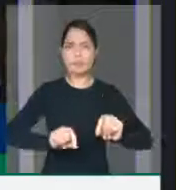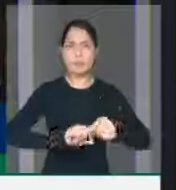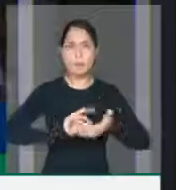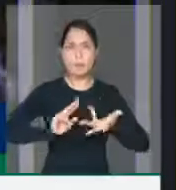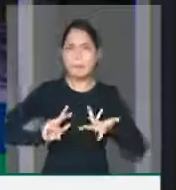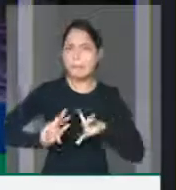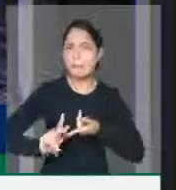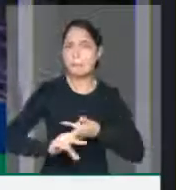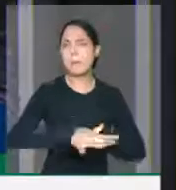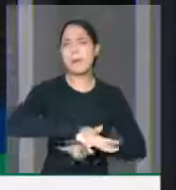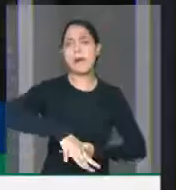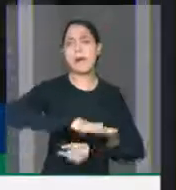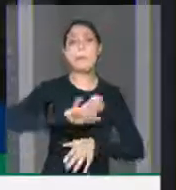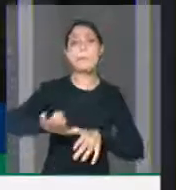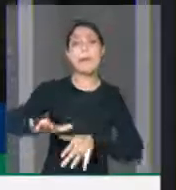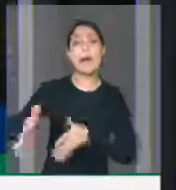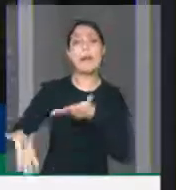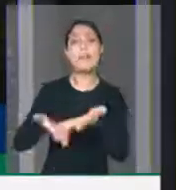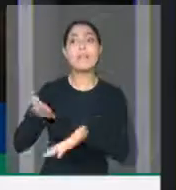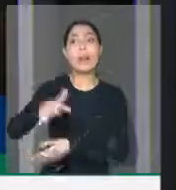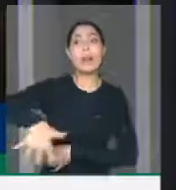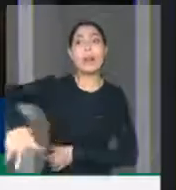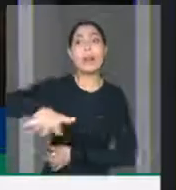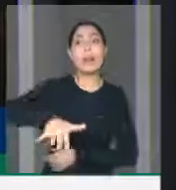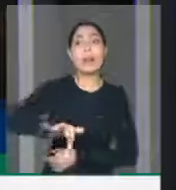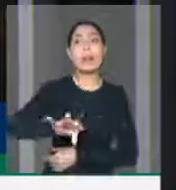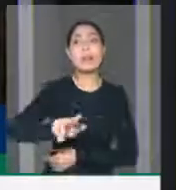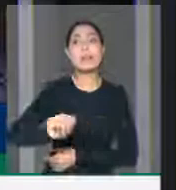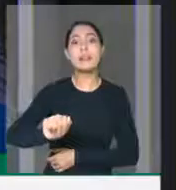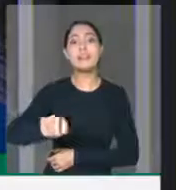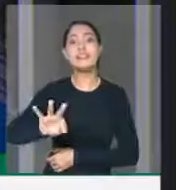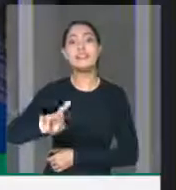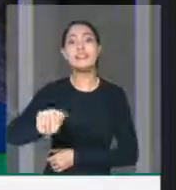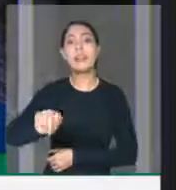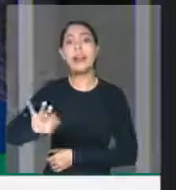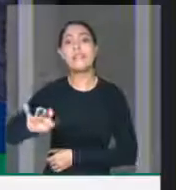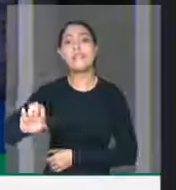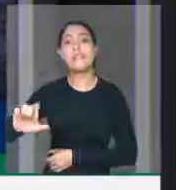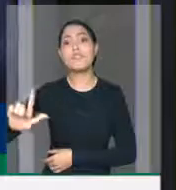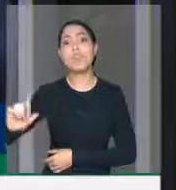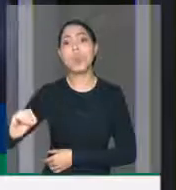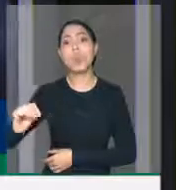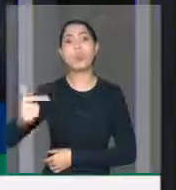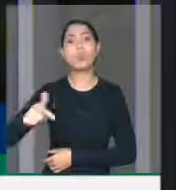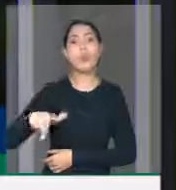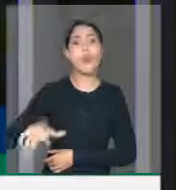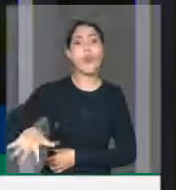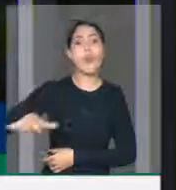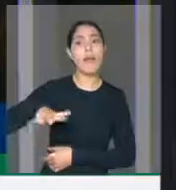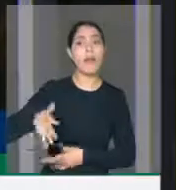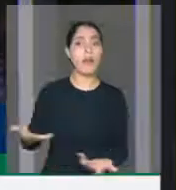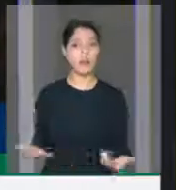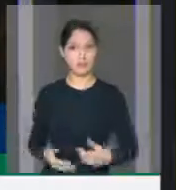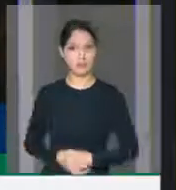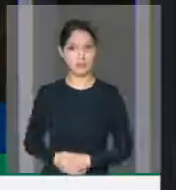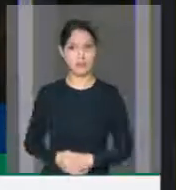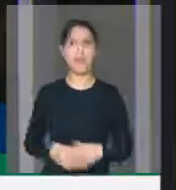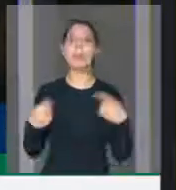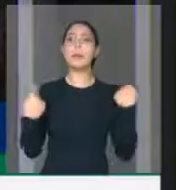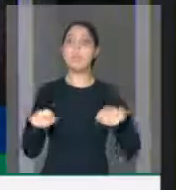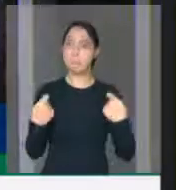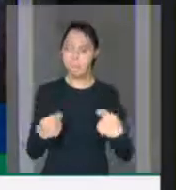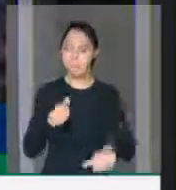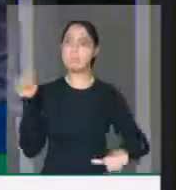há residência em medicina de tráfego. Qual é a motivação para isso? Nós precisamos mudar esse